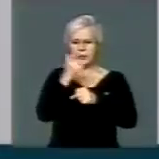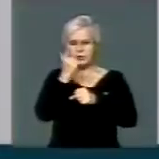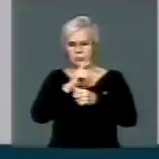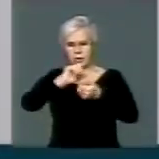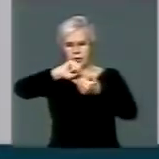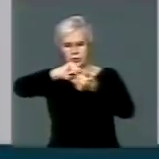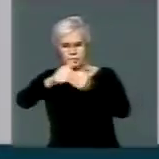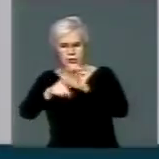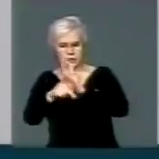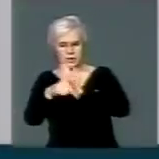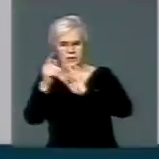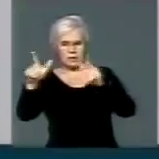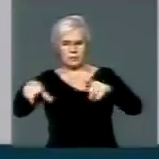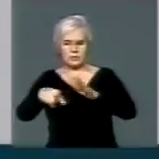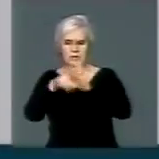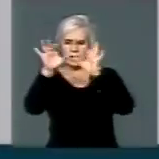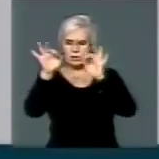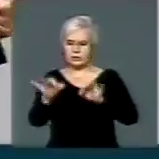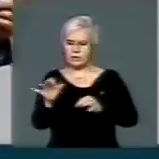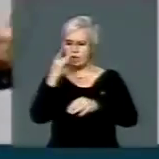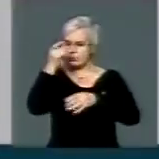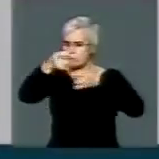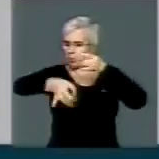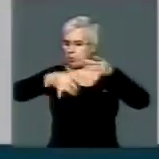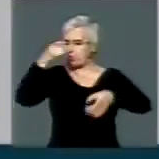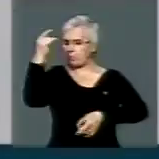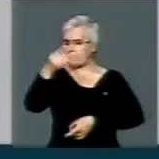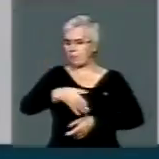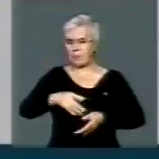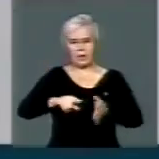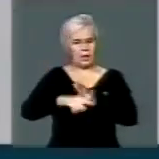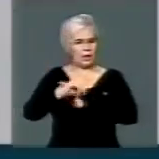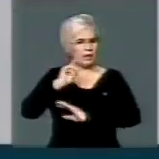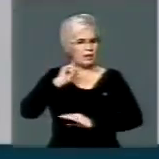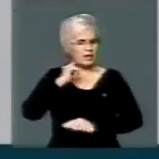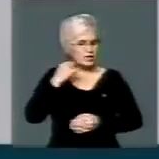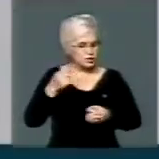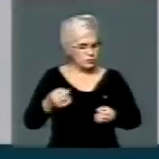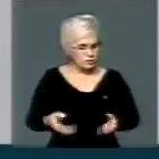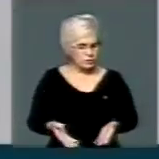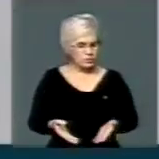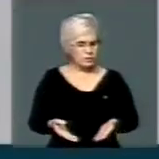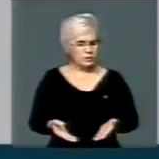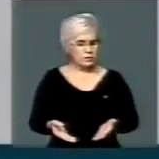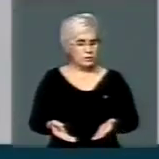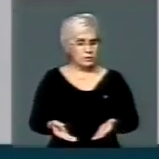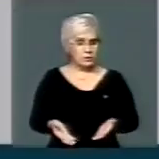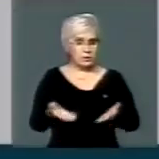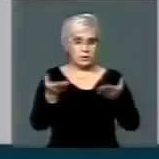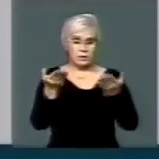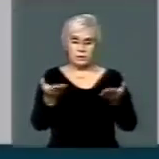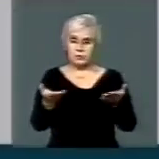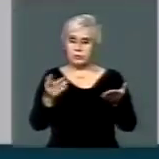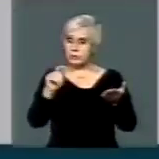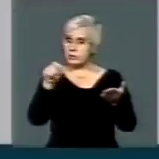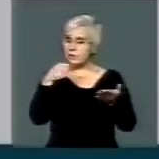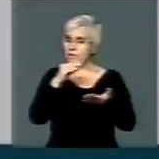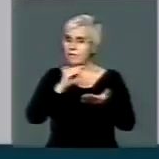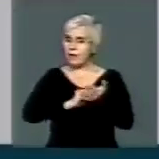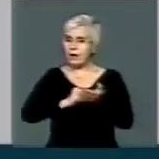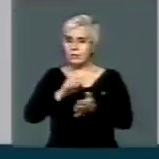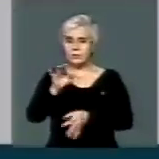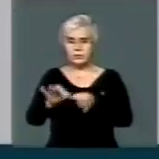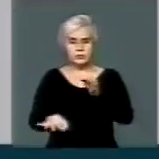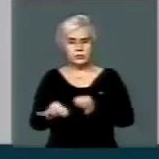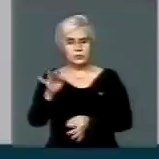cumprida até agora. Porque isso, fundamentalmente, representa uma tremenda injustiça em